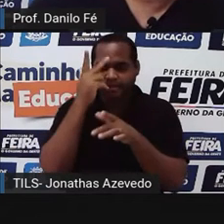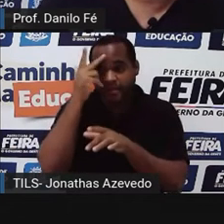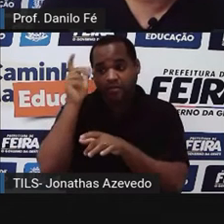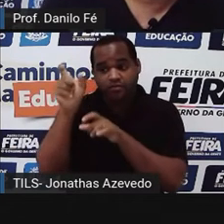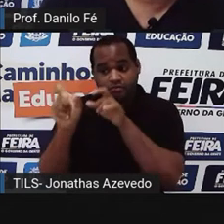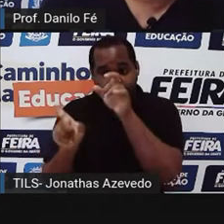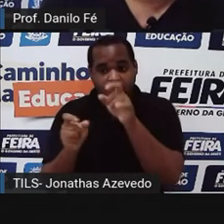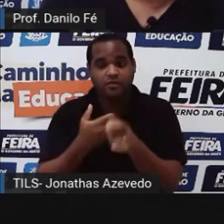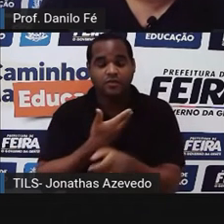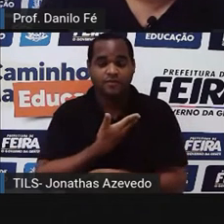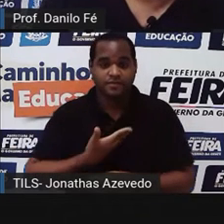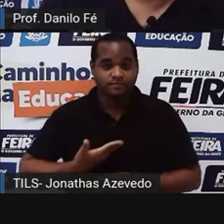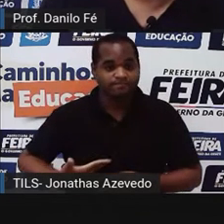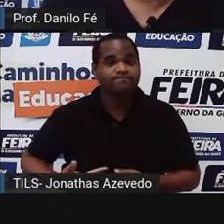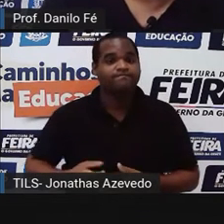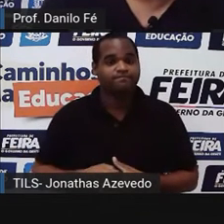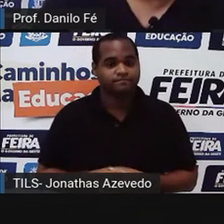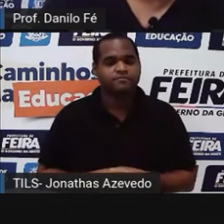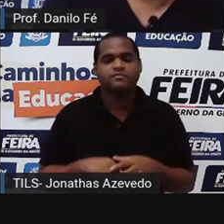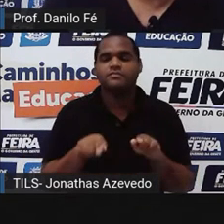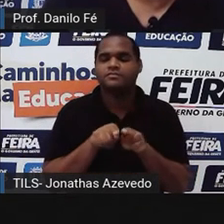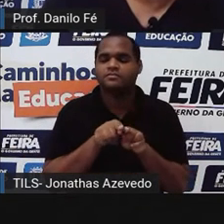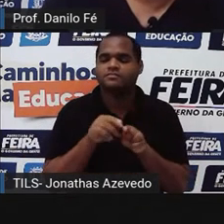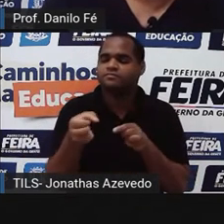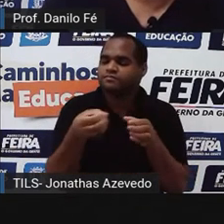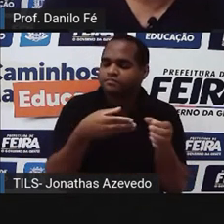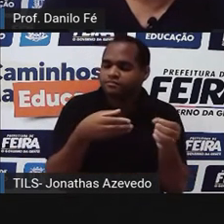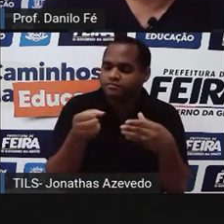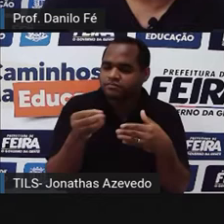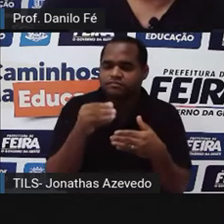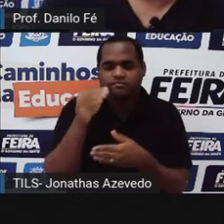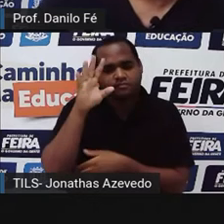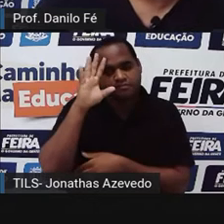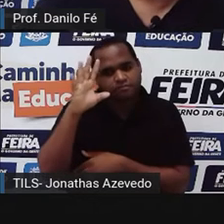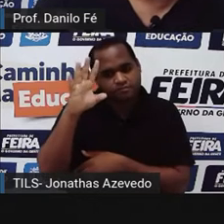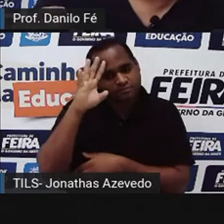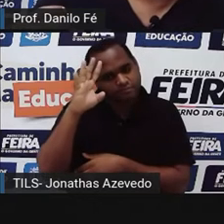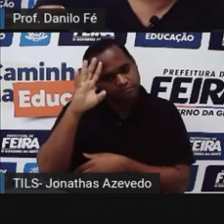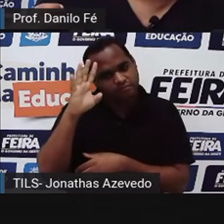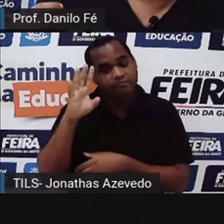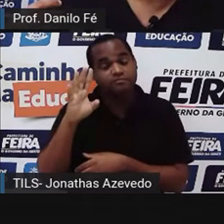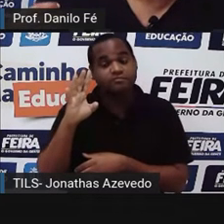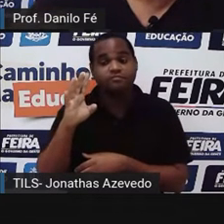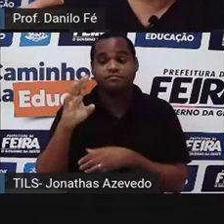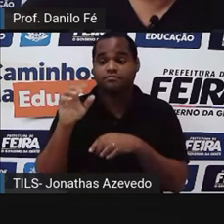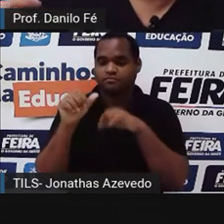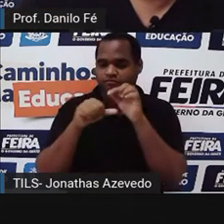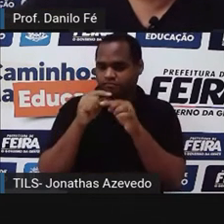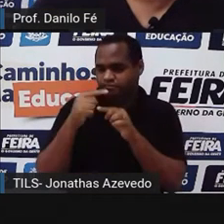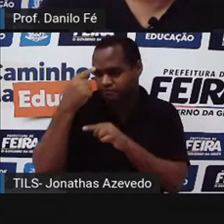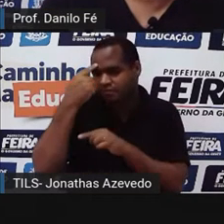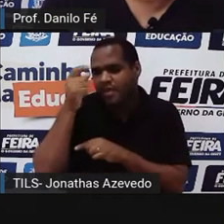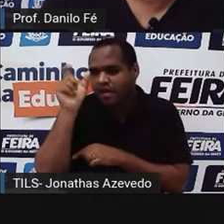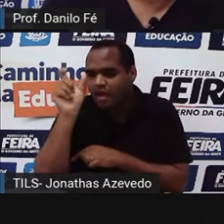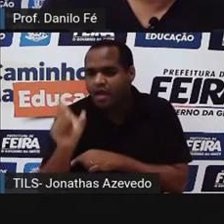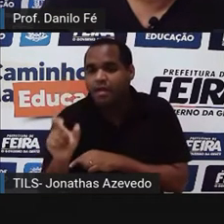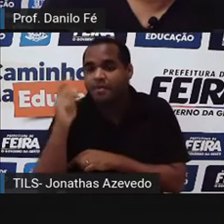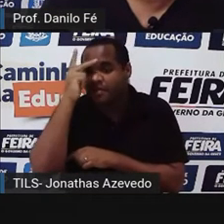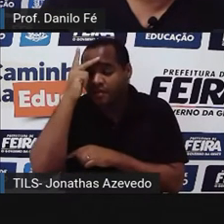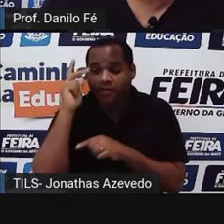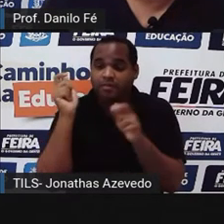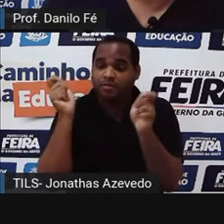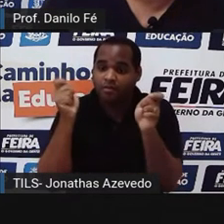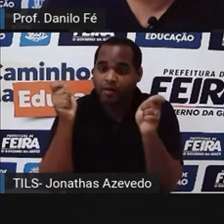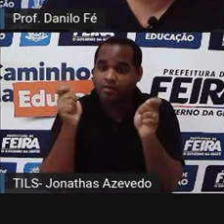com o governo, a nova forma de pensar a capacidade que a pessoa vai ter de